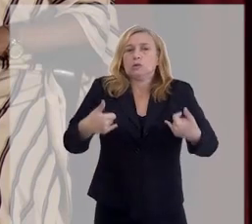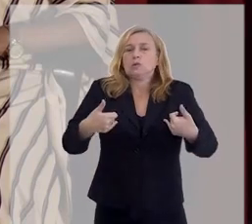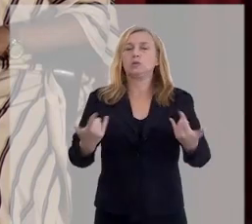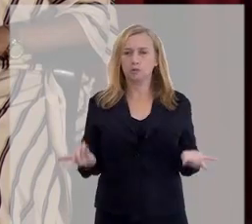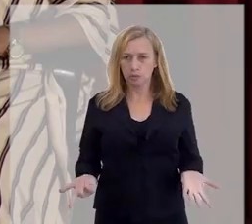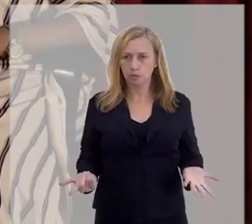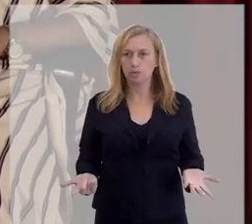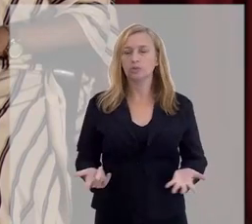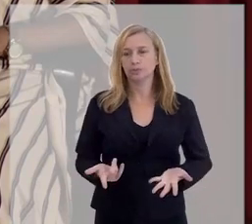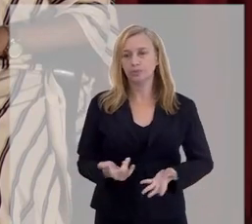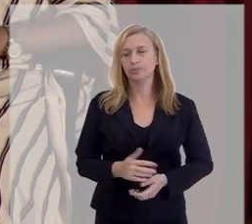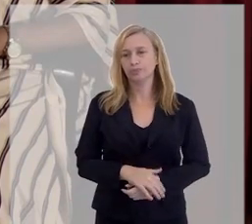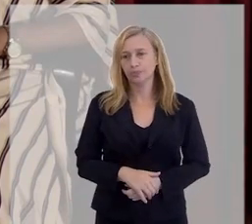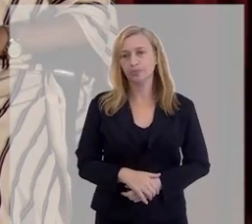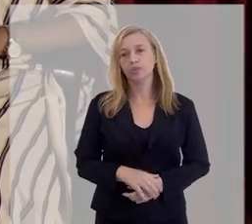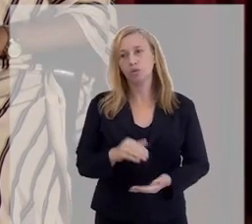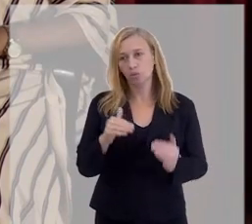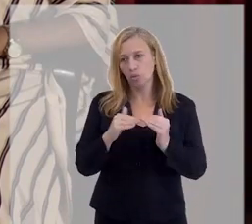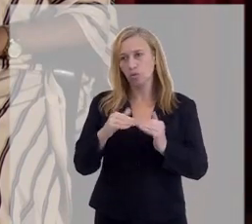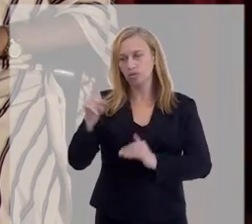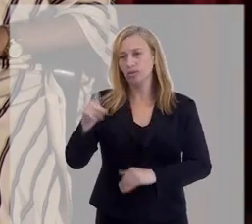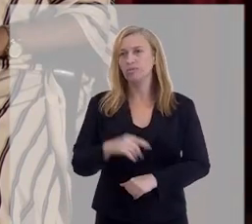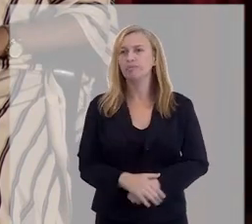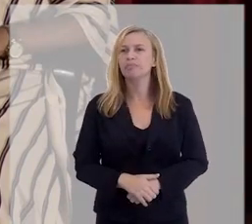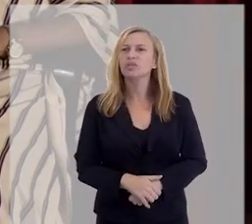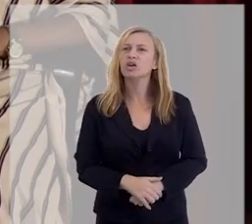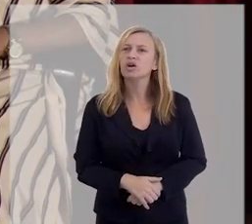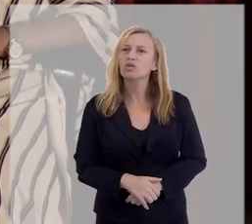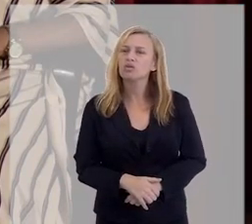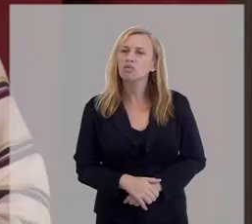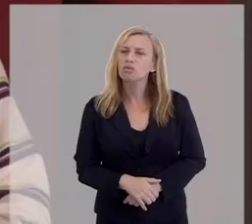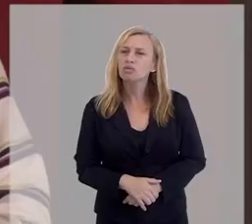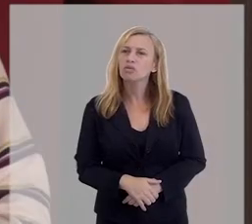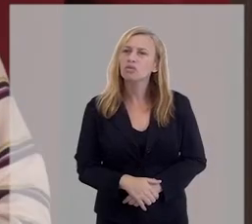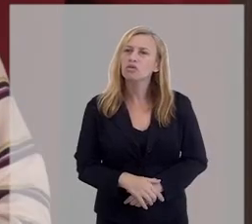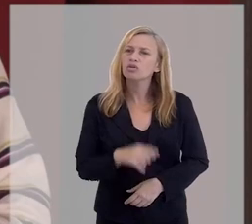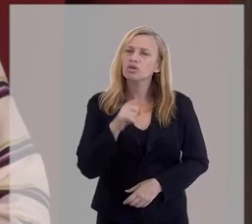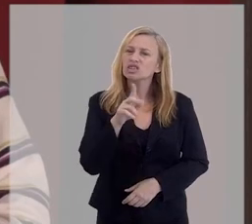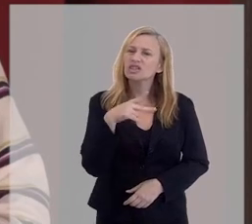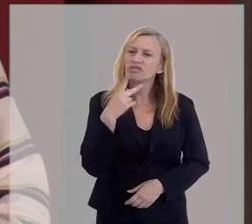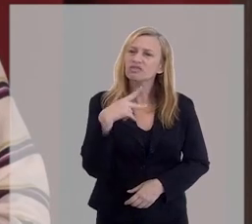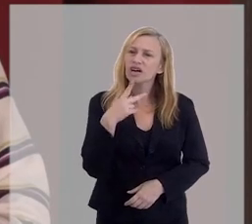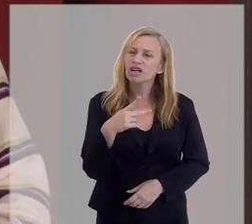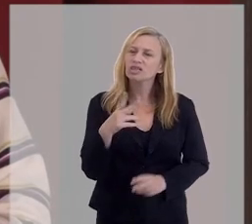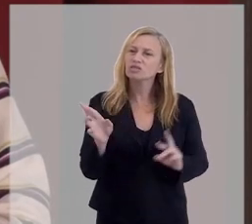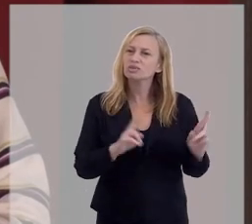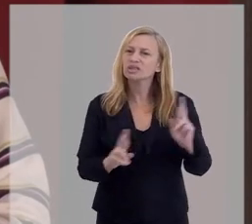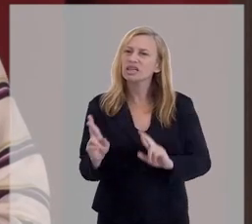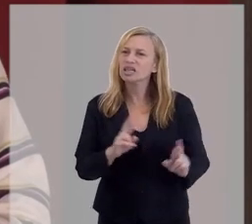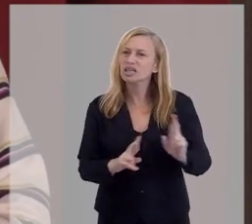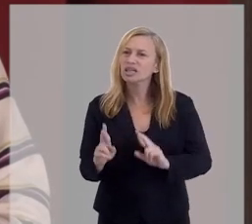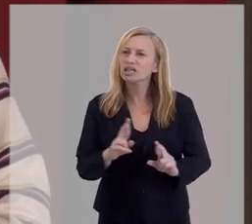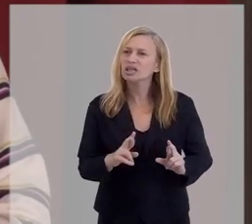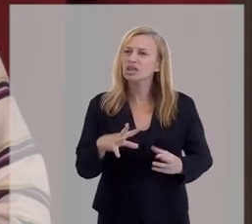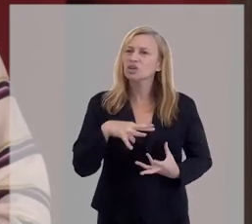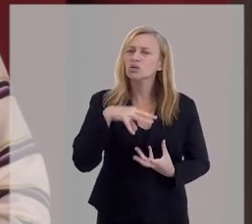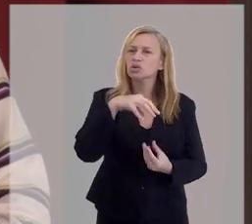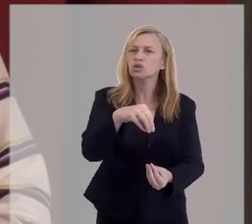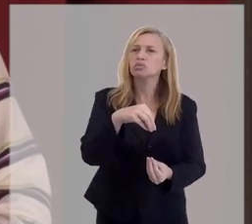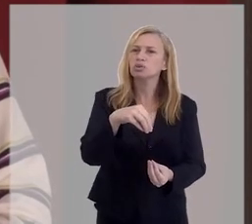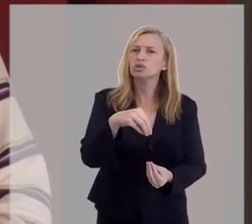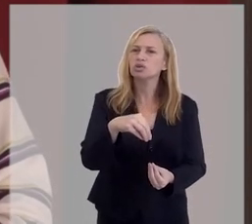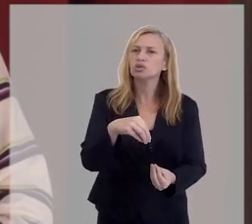Concordo com você completamente. Para o médium também. Você estava me falando sobre isso, sobre essa relação